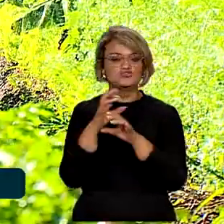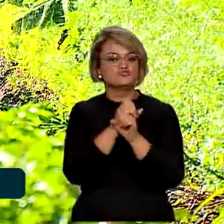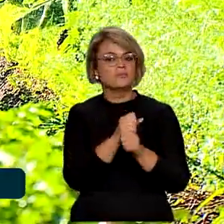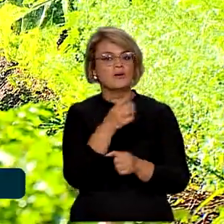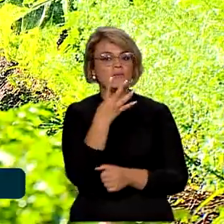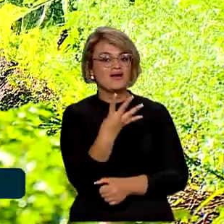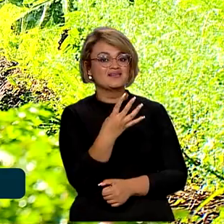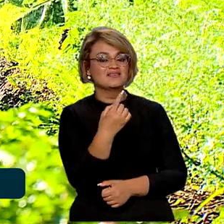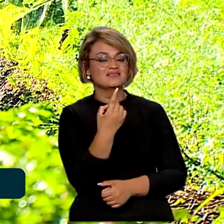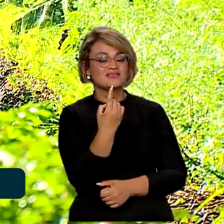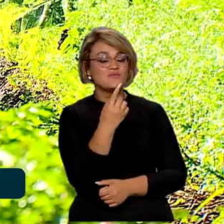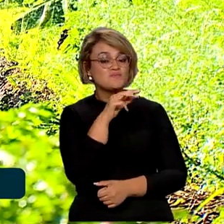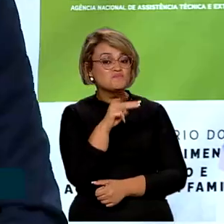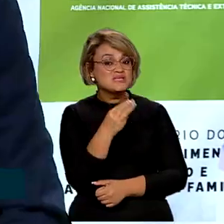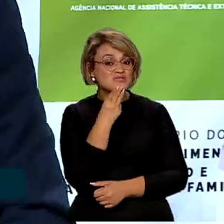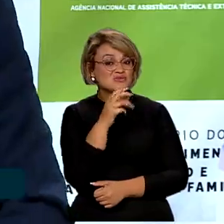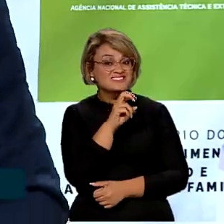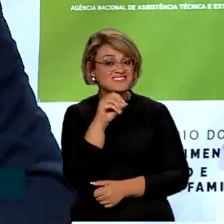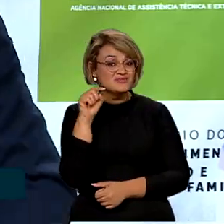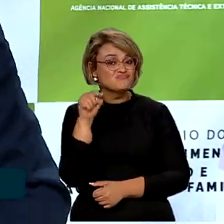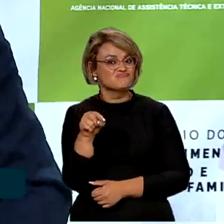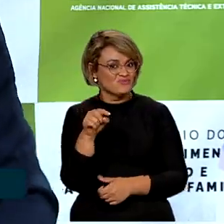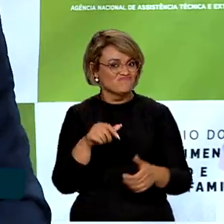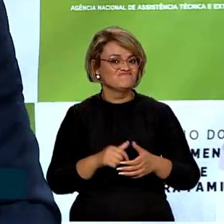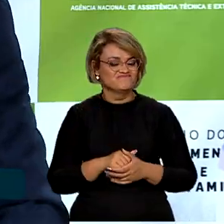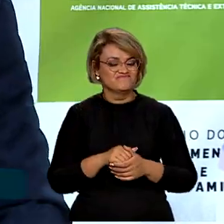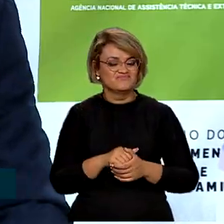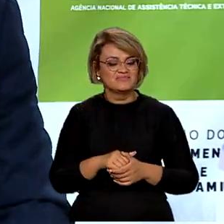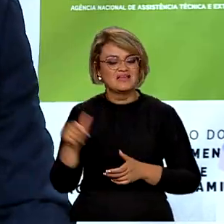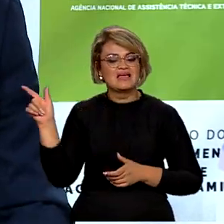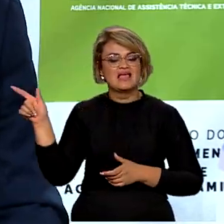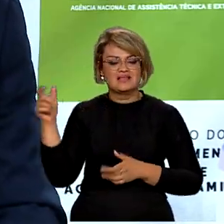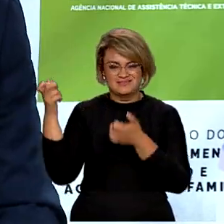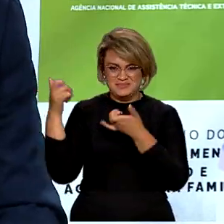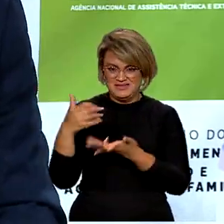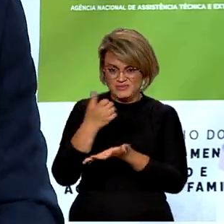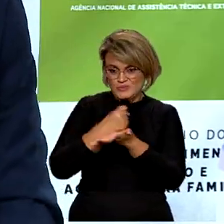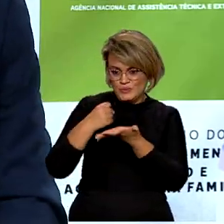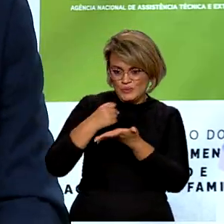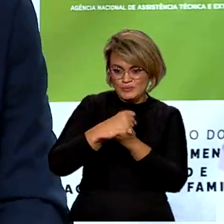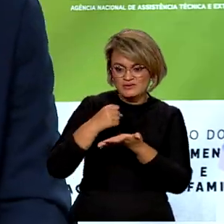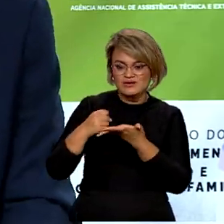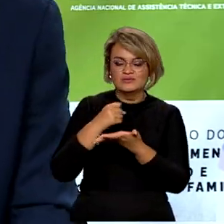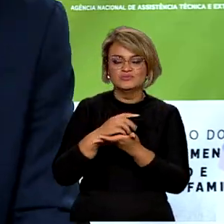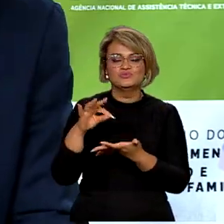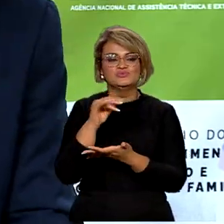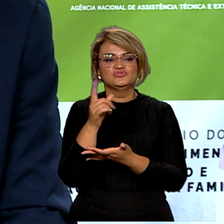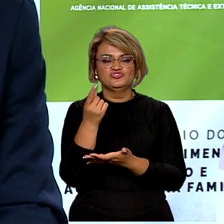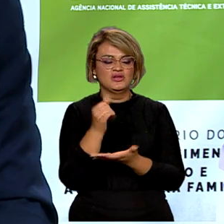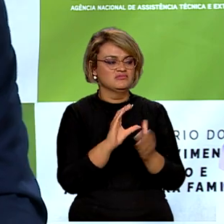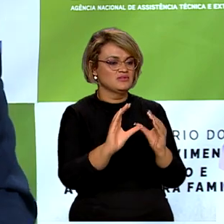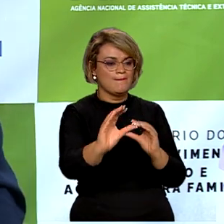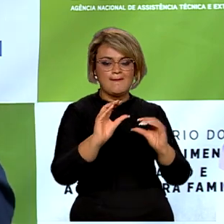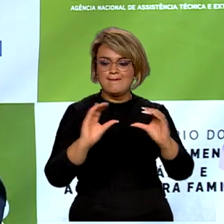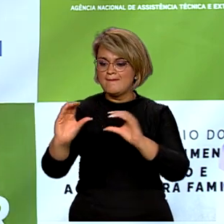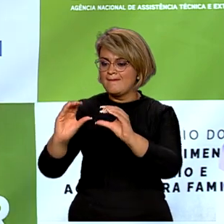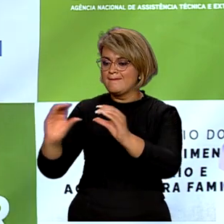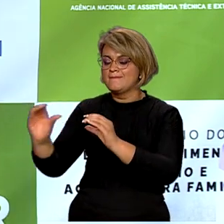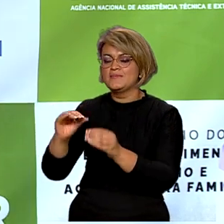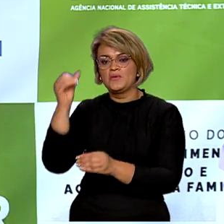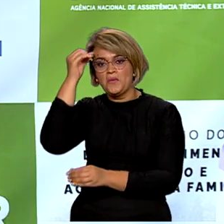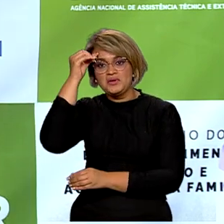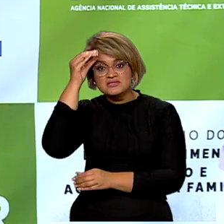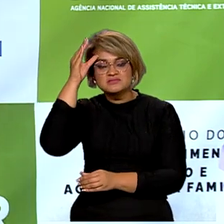e meio de reais. Através desses contratos, estamos direcionando recursos, conhecimento e apoio